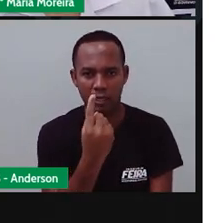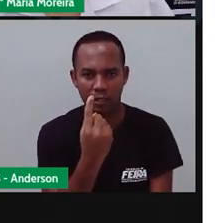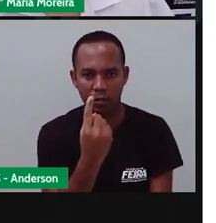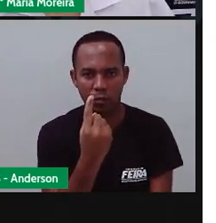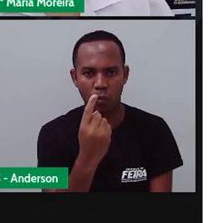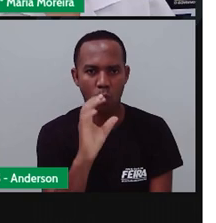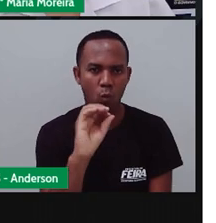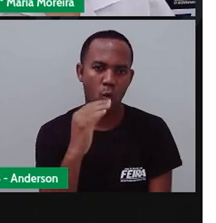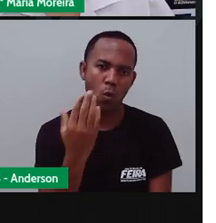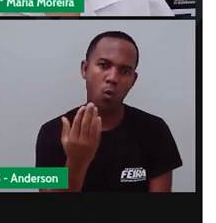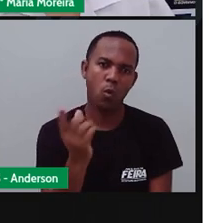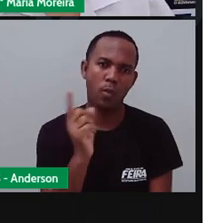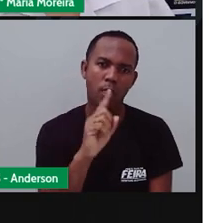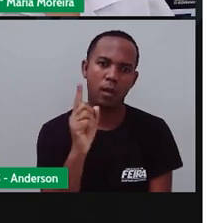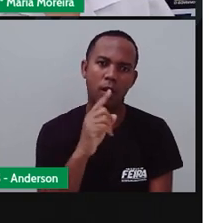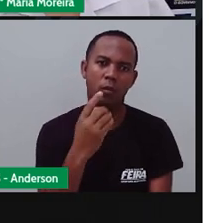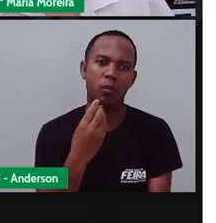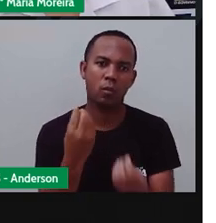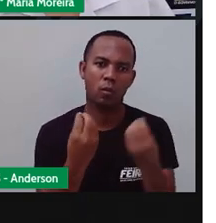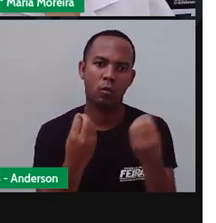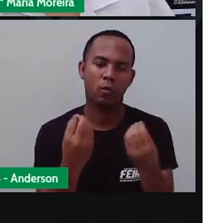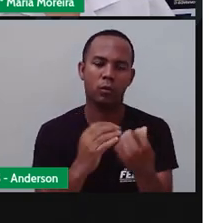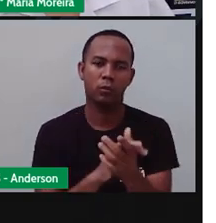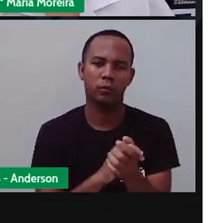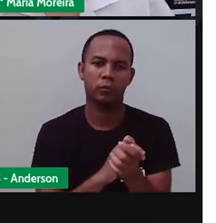um centímetro, equivale ao quê?